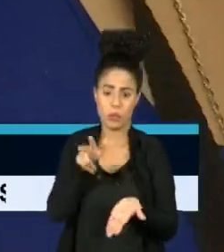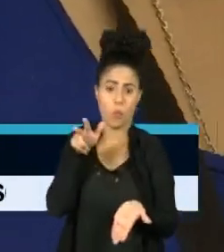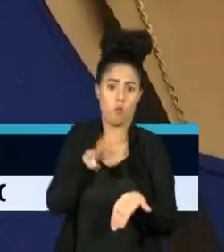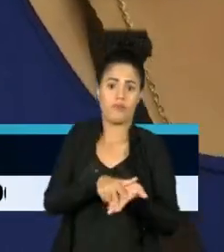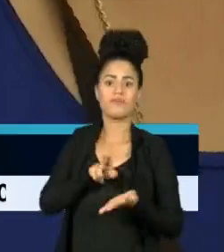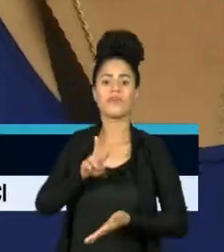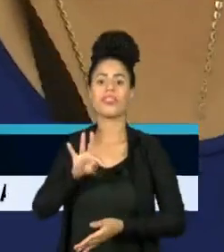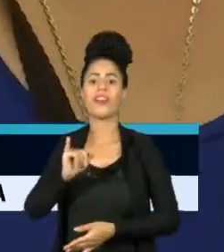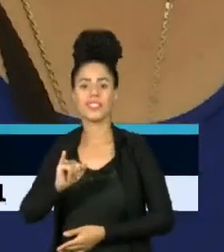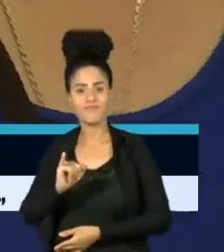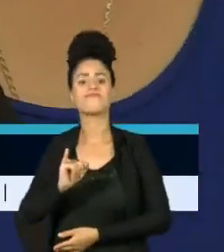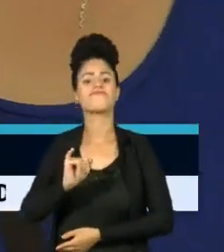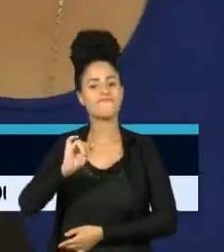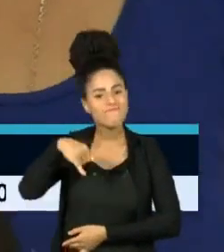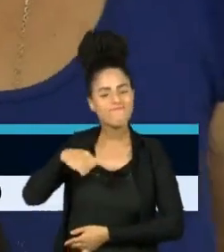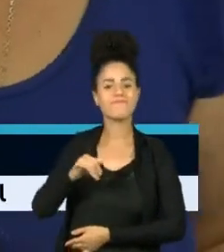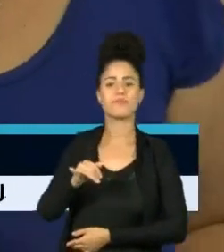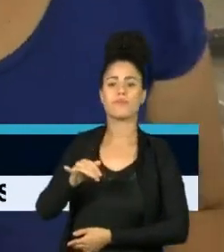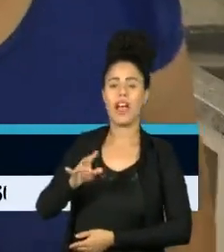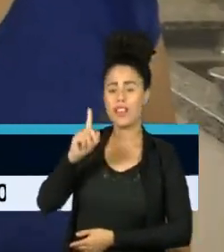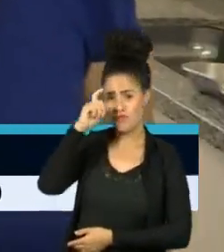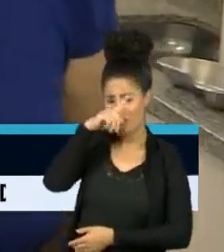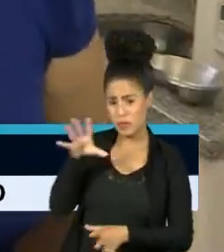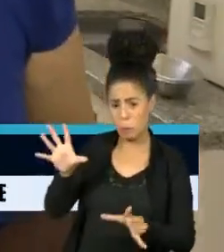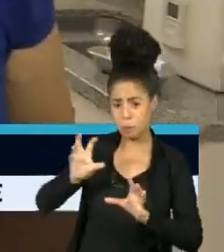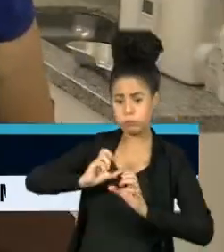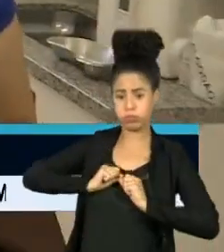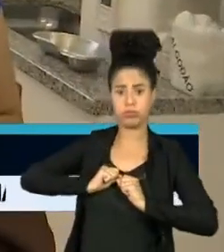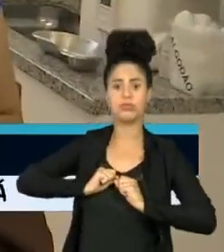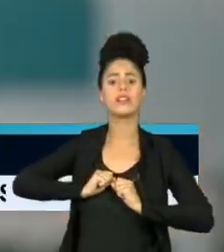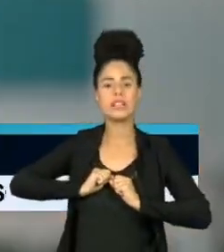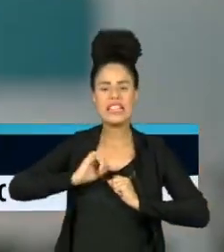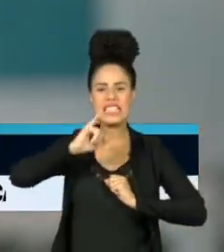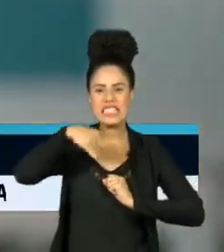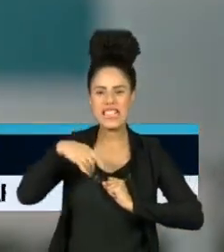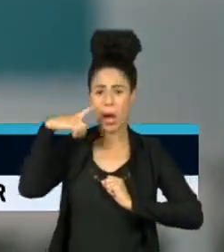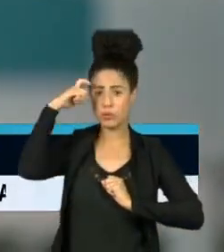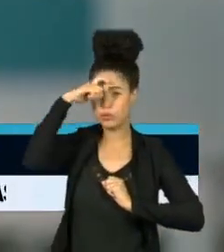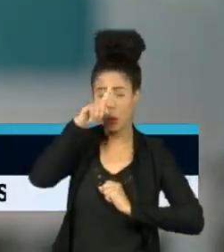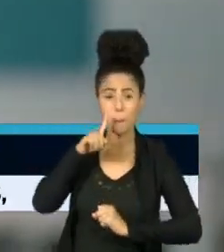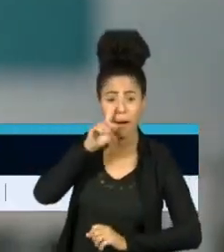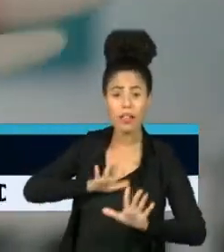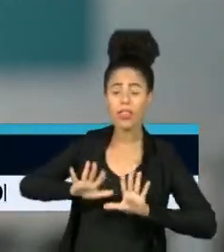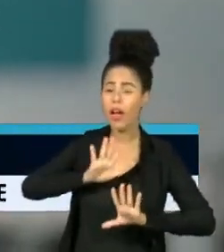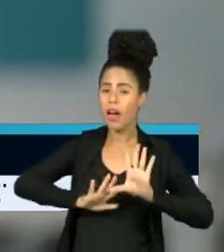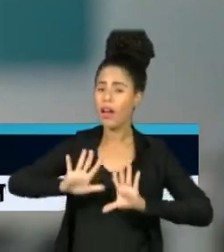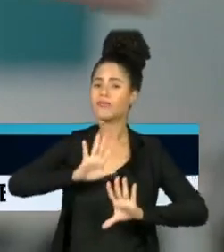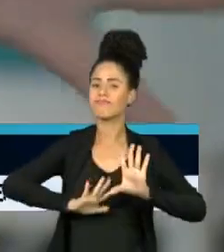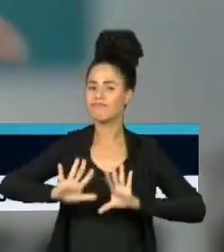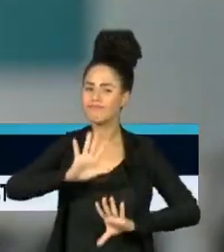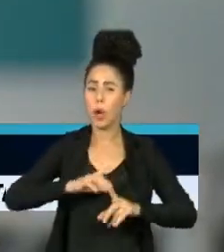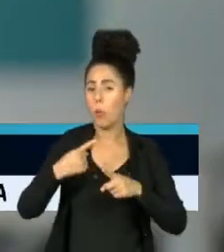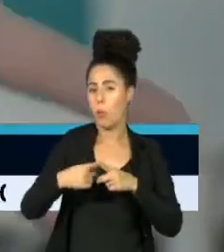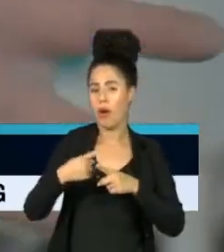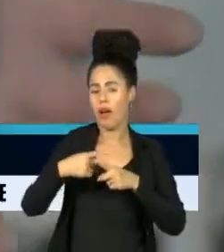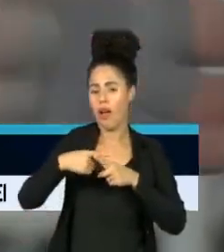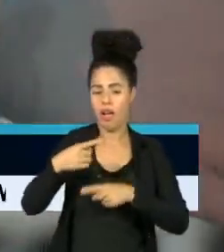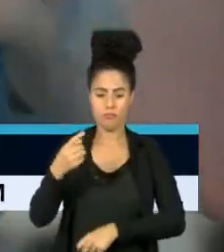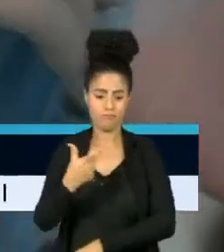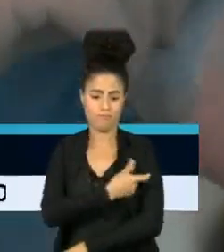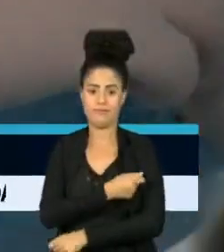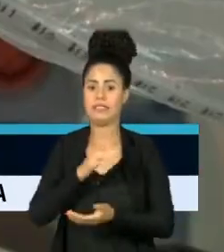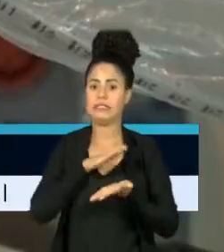esses pacientes têm bem menos complicações do que os pacientes que não eram